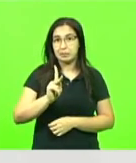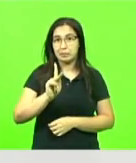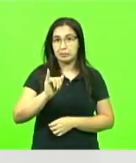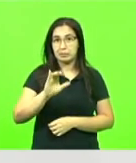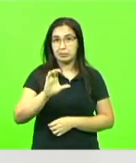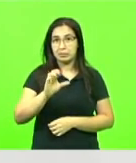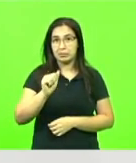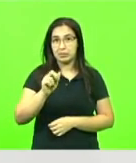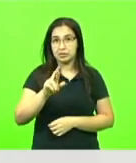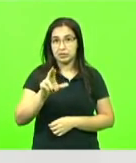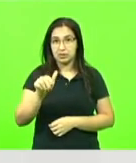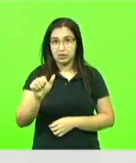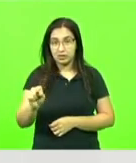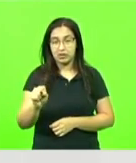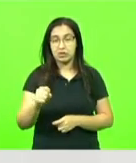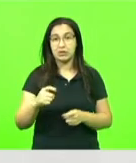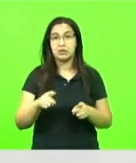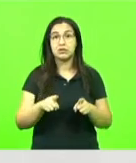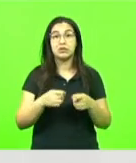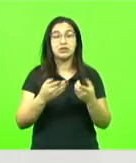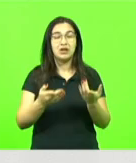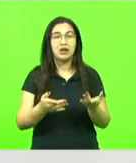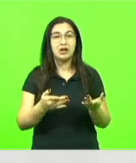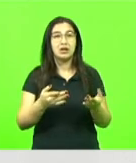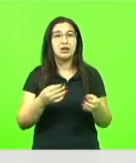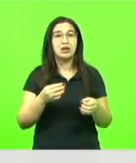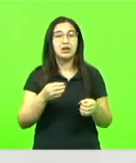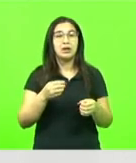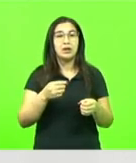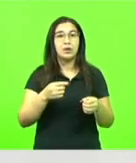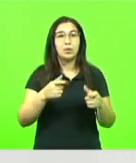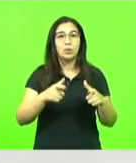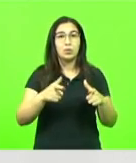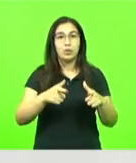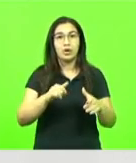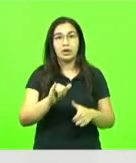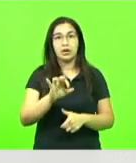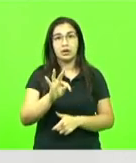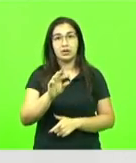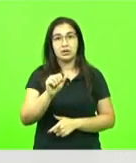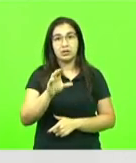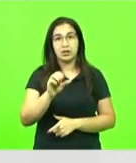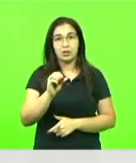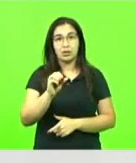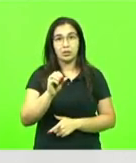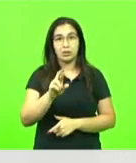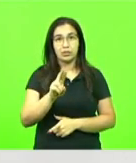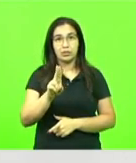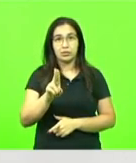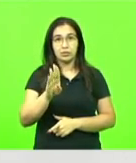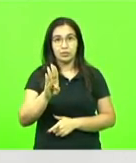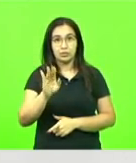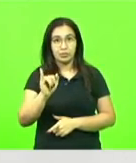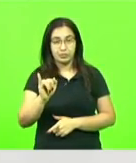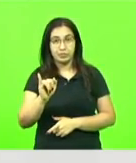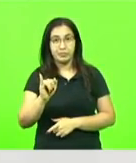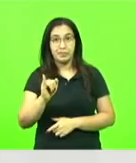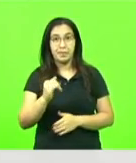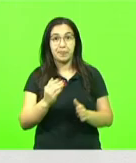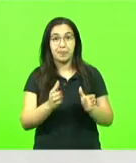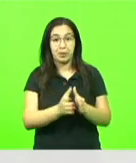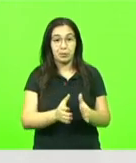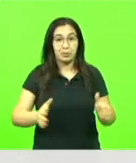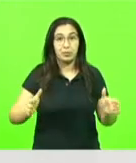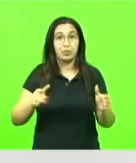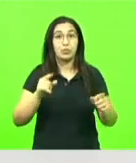mas, de forma mais precisa, do bairro Itacolomi. Ali não aumentou somente as ocorrências, ocorrência é um fato, o fato